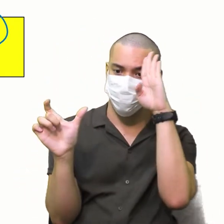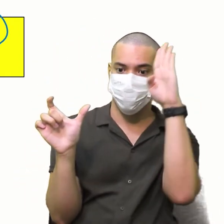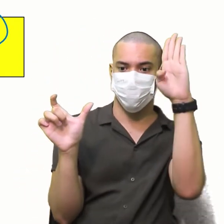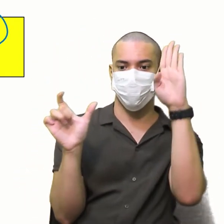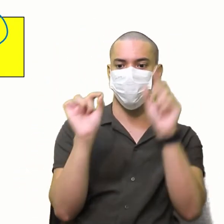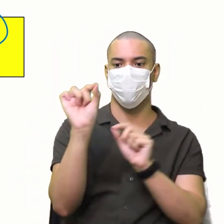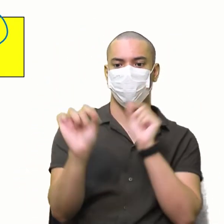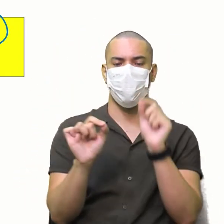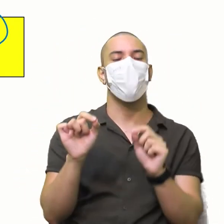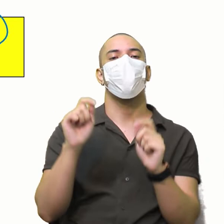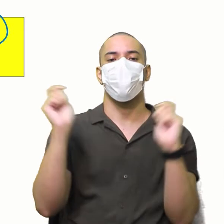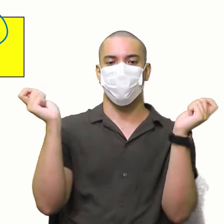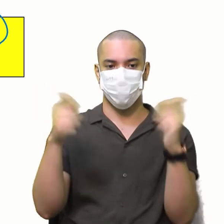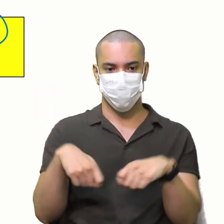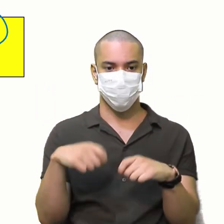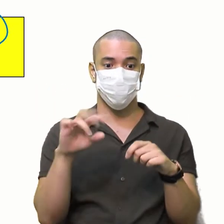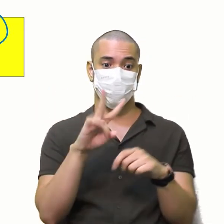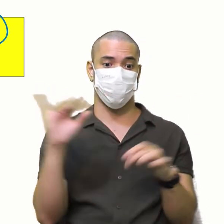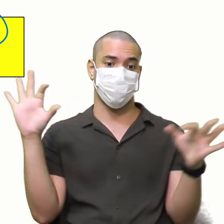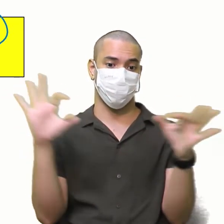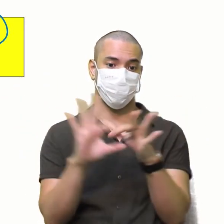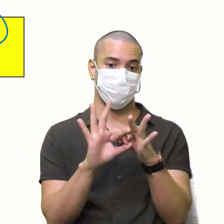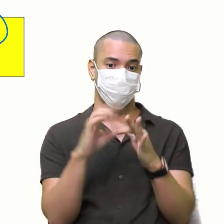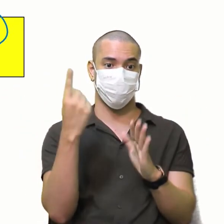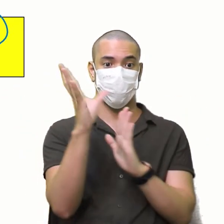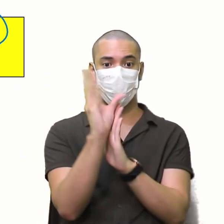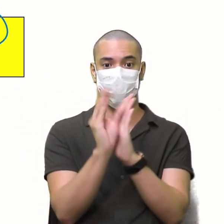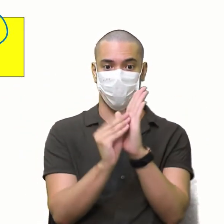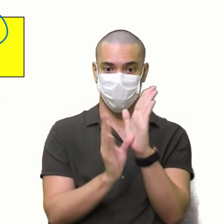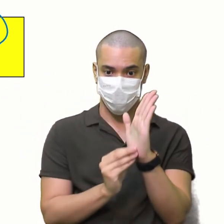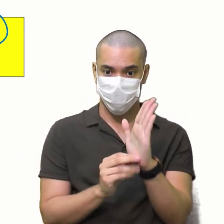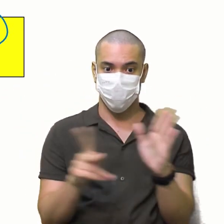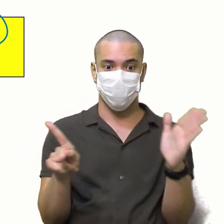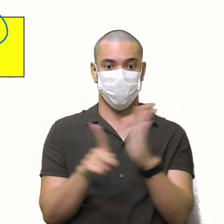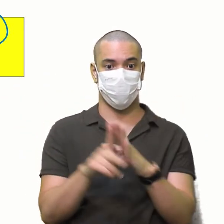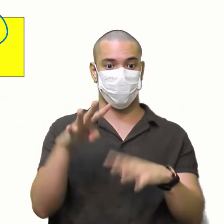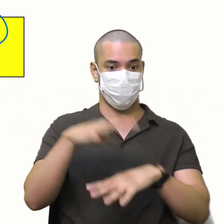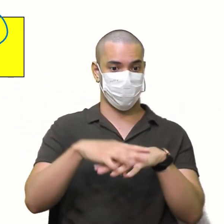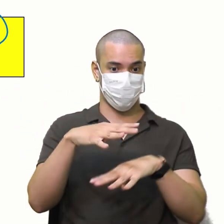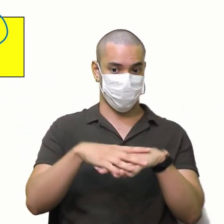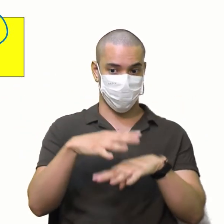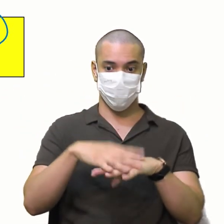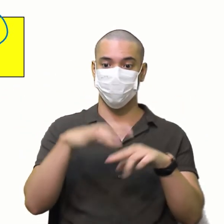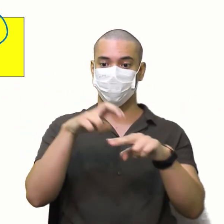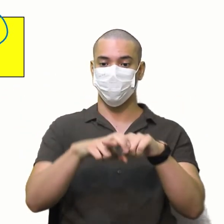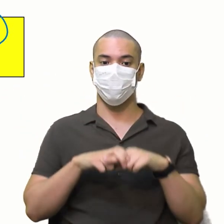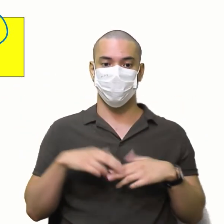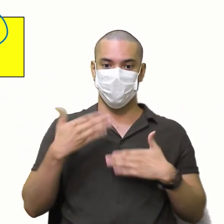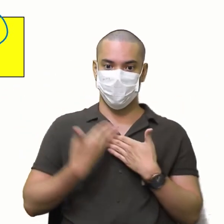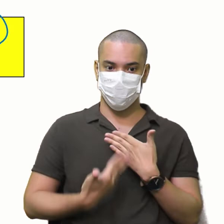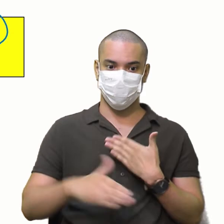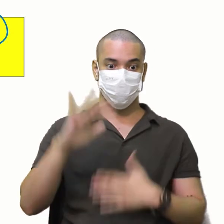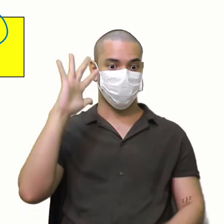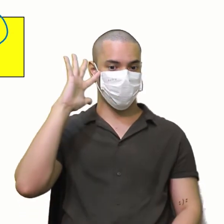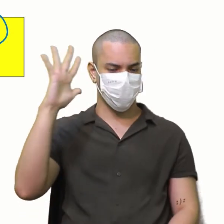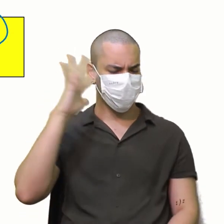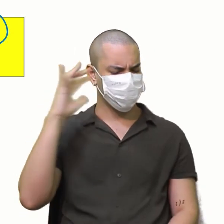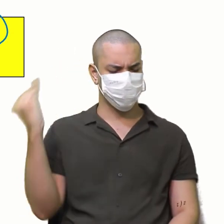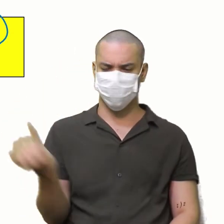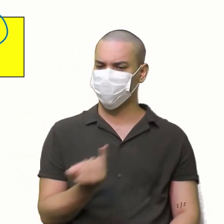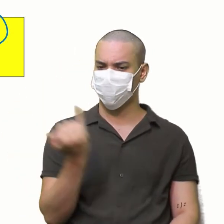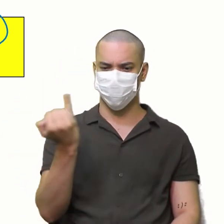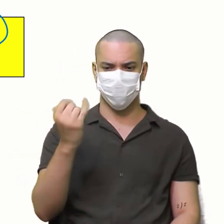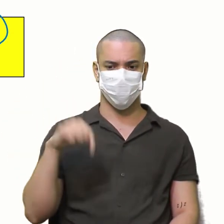seguinte É aqui que vai se encaixar Um conteúdo De matemática Então olha só A parte teórica É fundamental